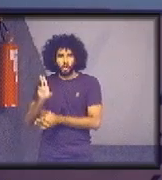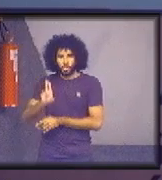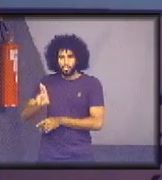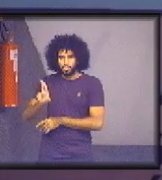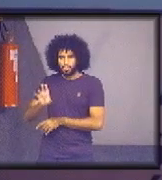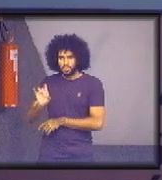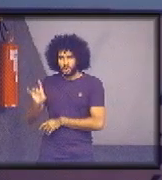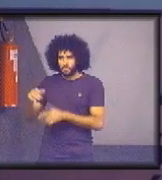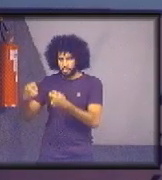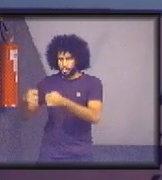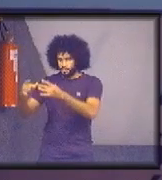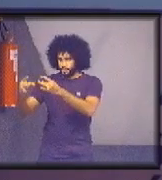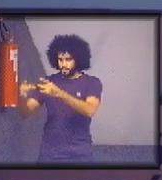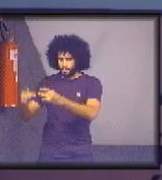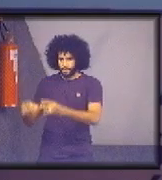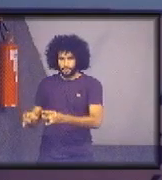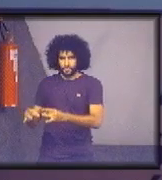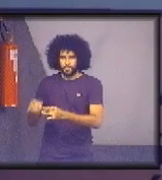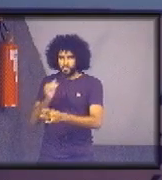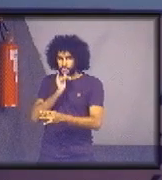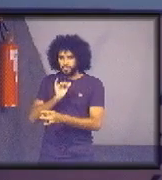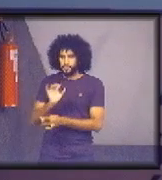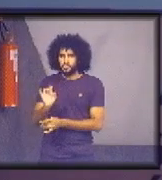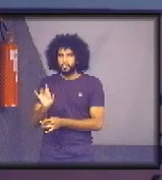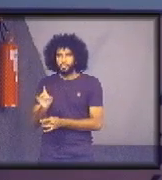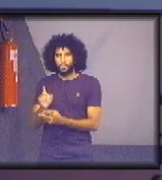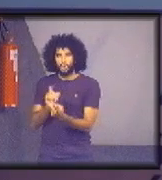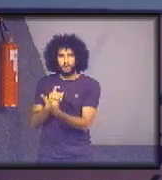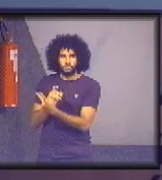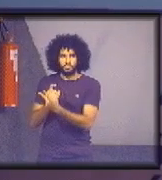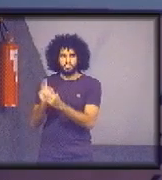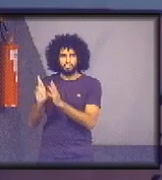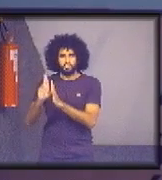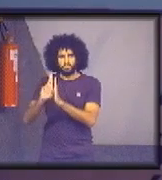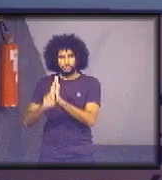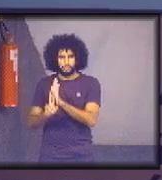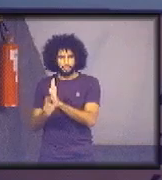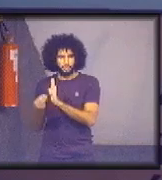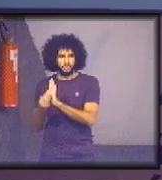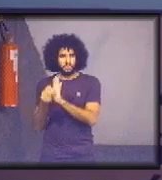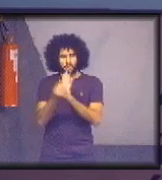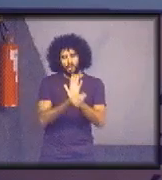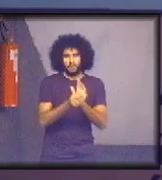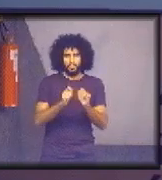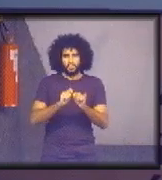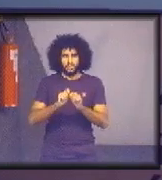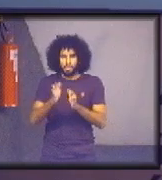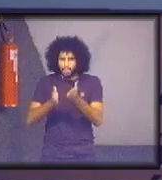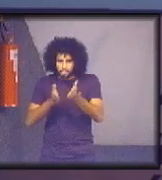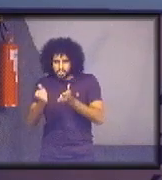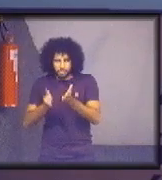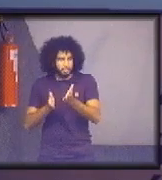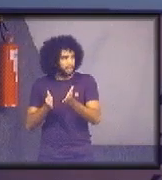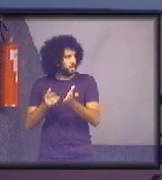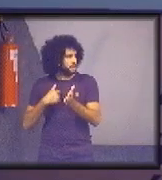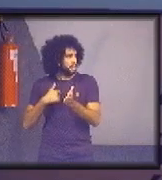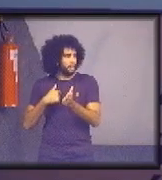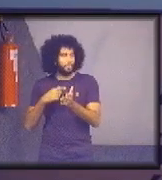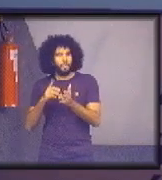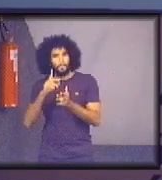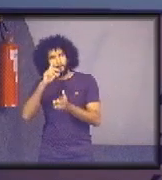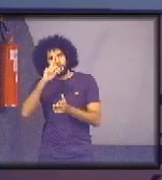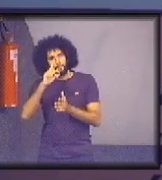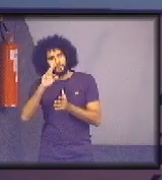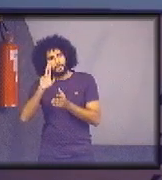tem que estar detalhado. Então, não adianta pegar e mandar para cumprir a acessibilidade, e vou mandar aqui a